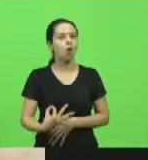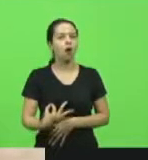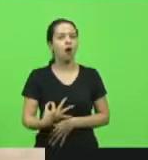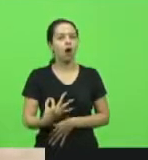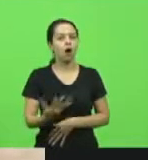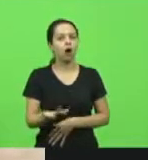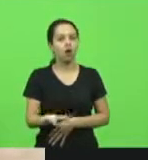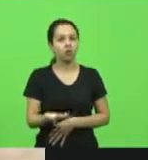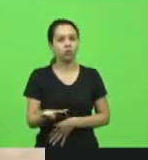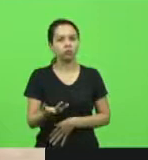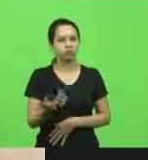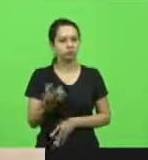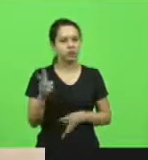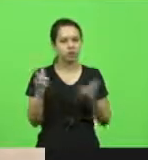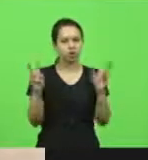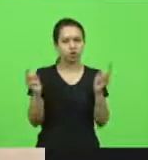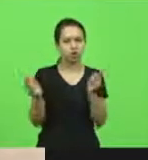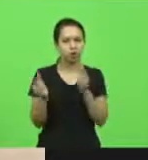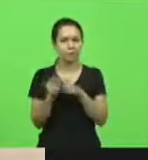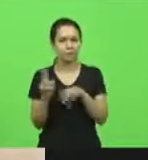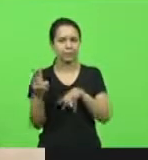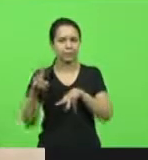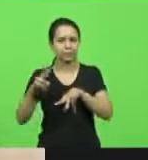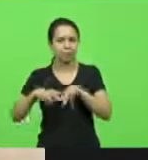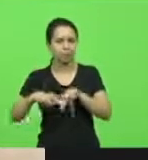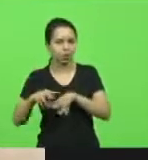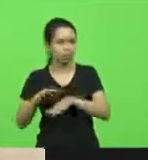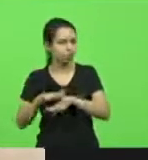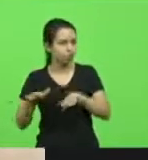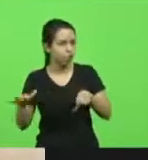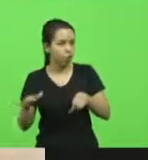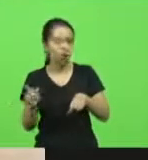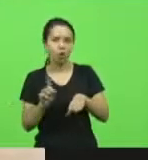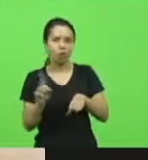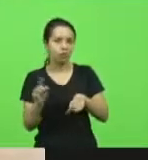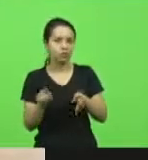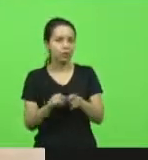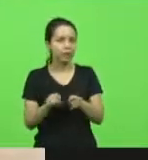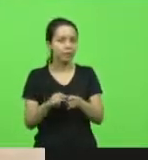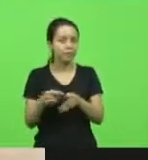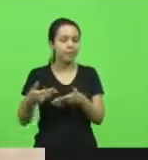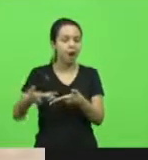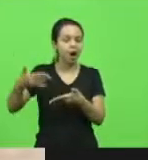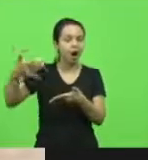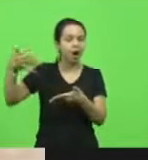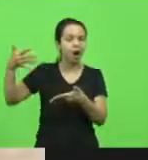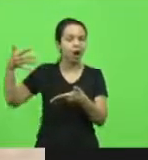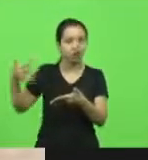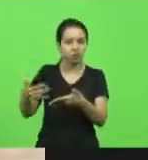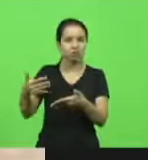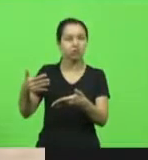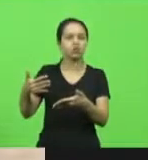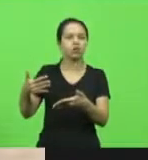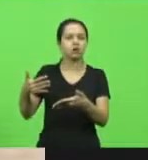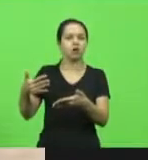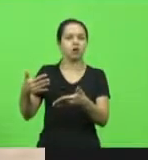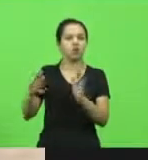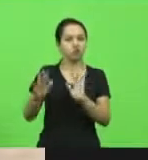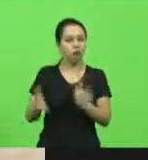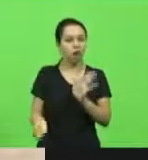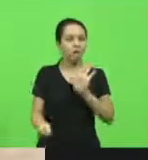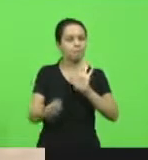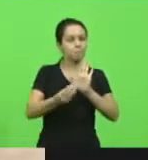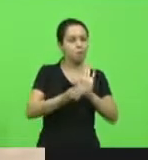Não é só a questão da prisão, mas também as preliminares também, elas, conforme diz agora o